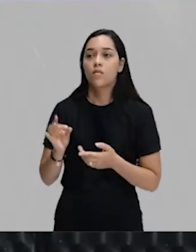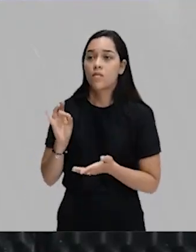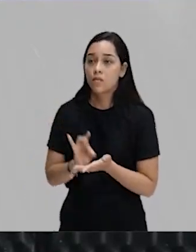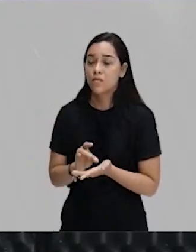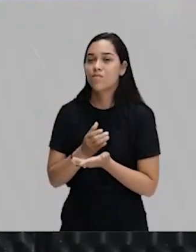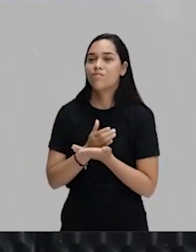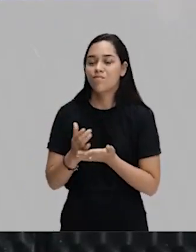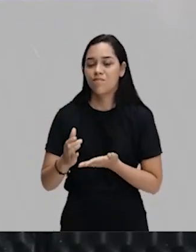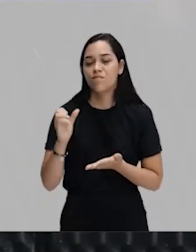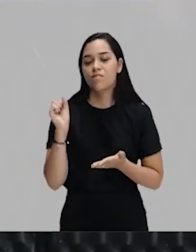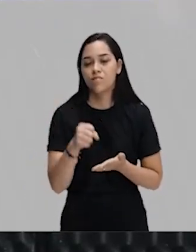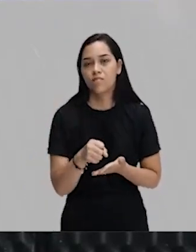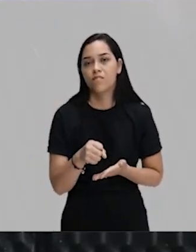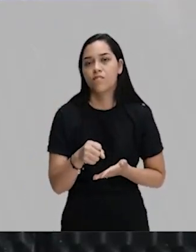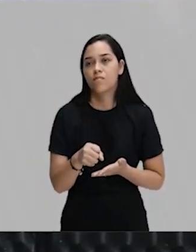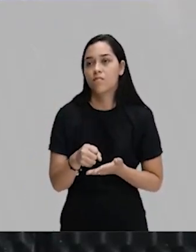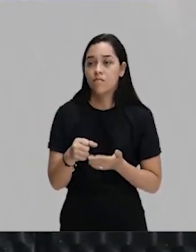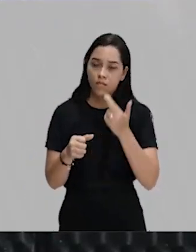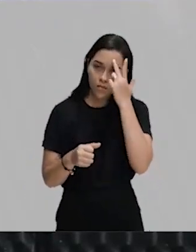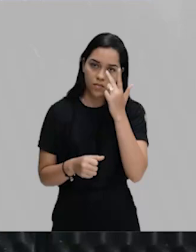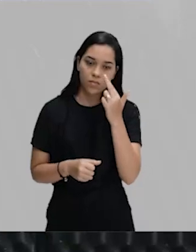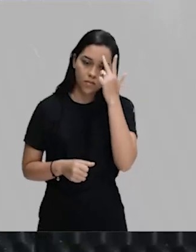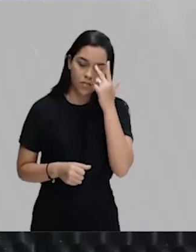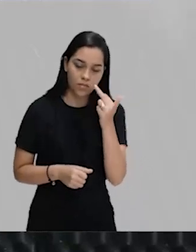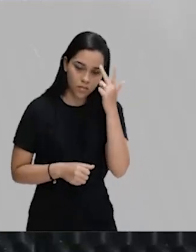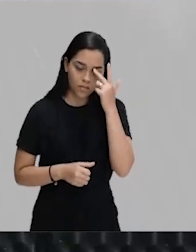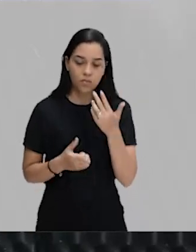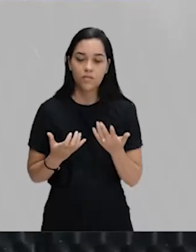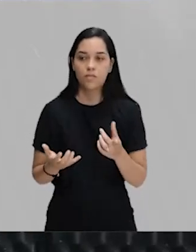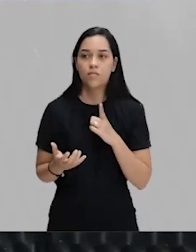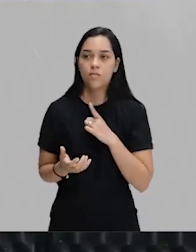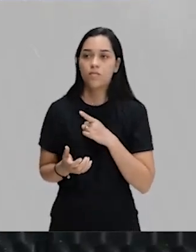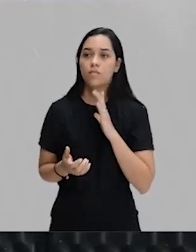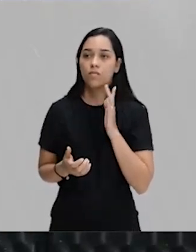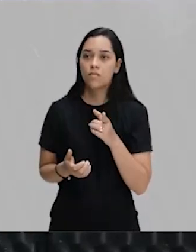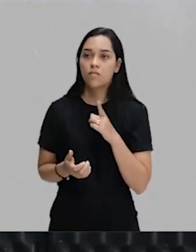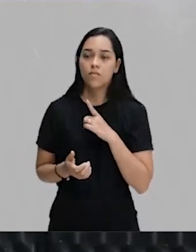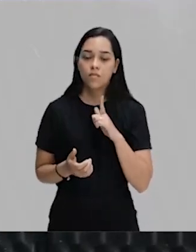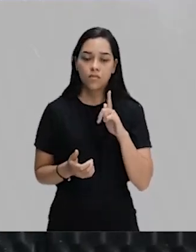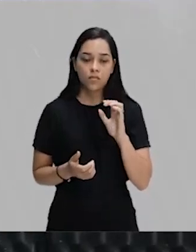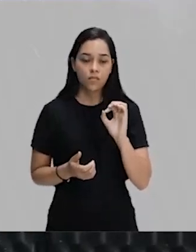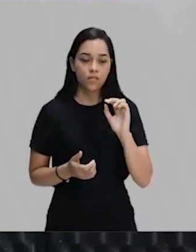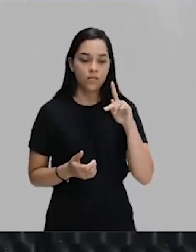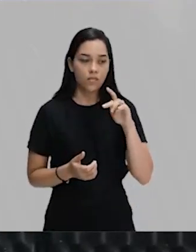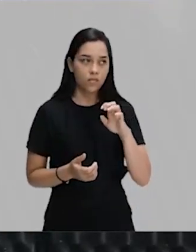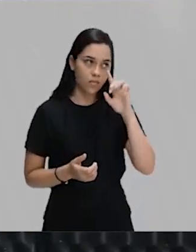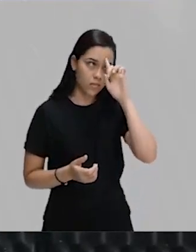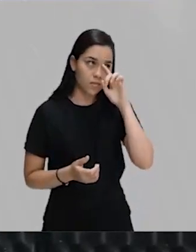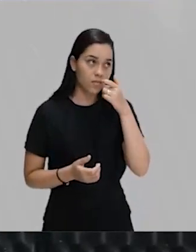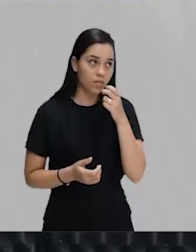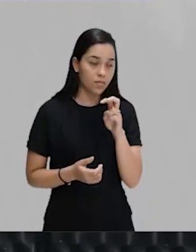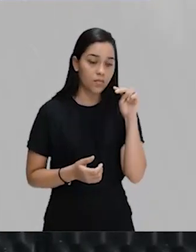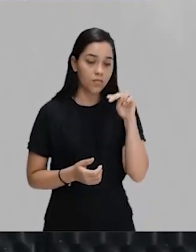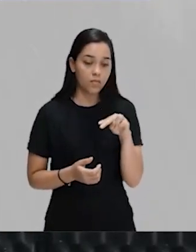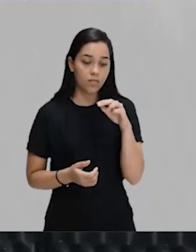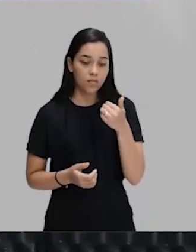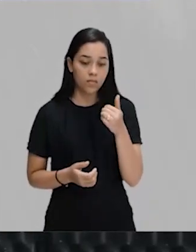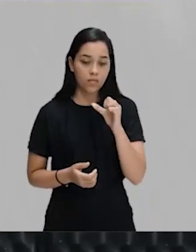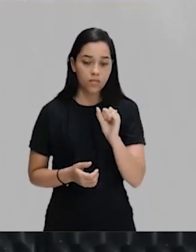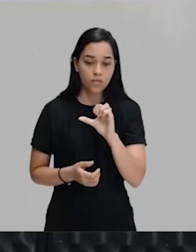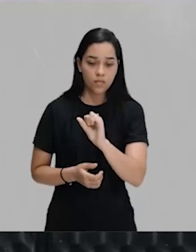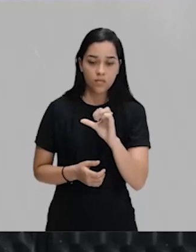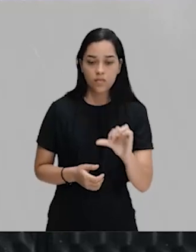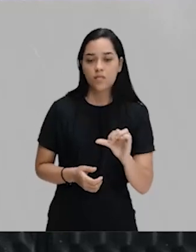começa aqui. A história dos golpes republicanos já começa com esse golpe do 15 de novembro de 1889.